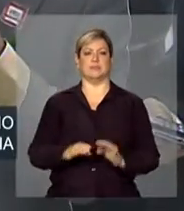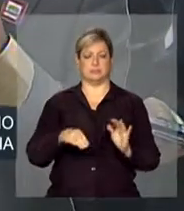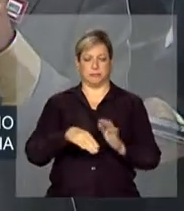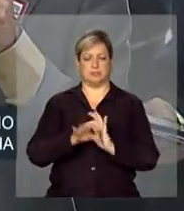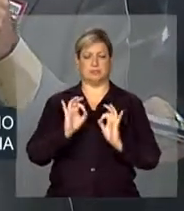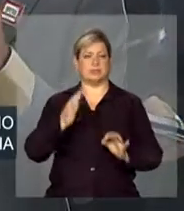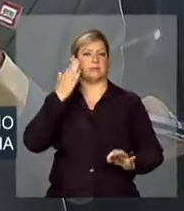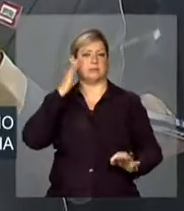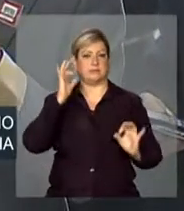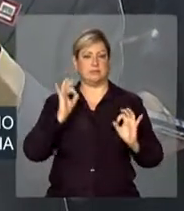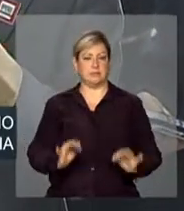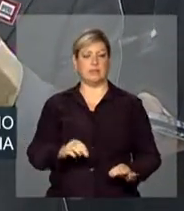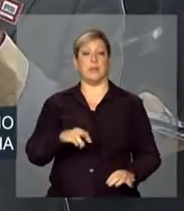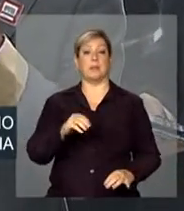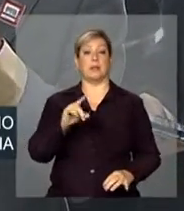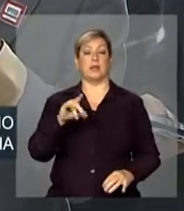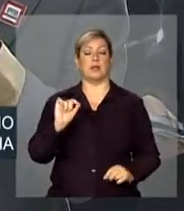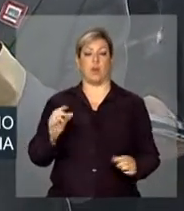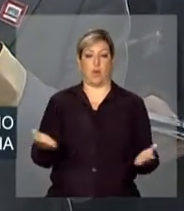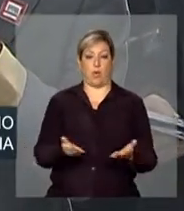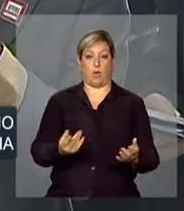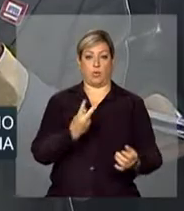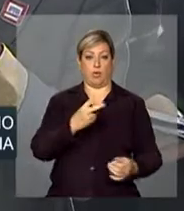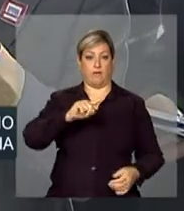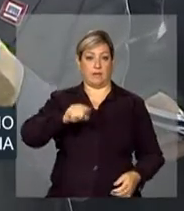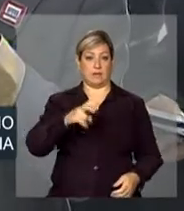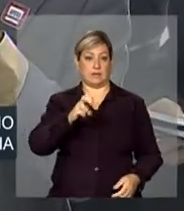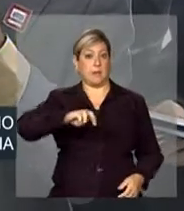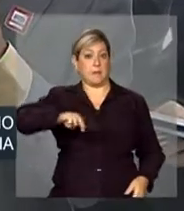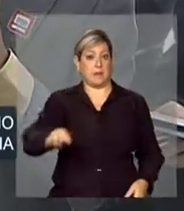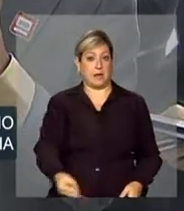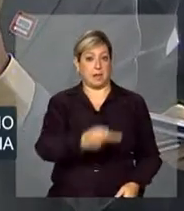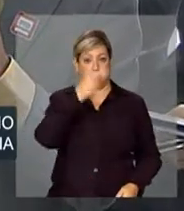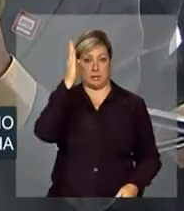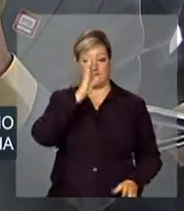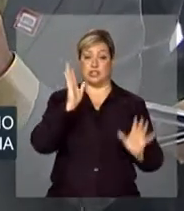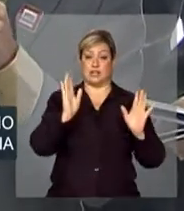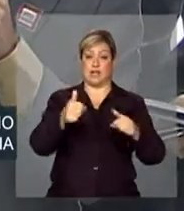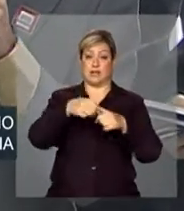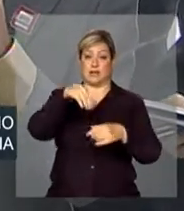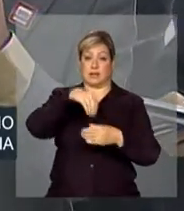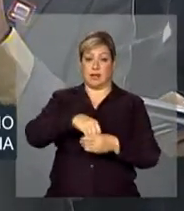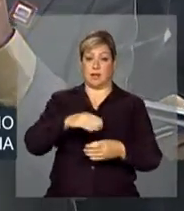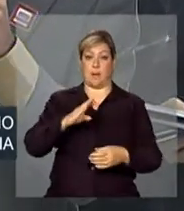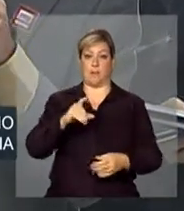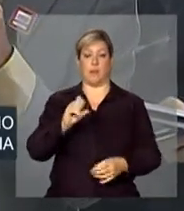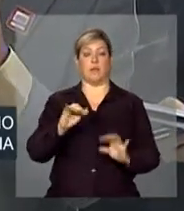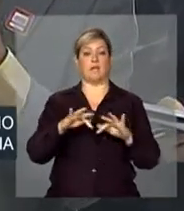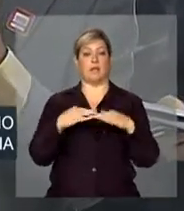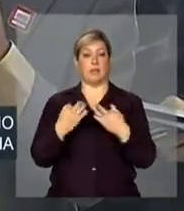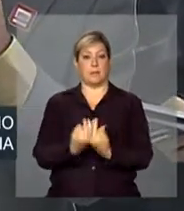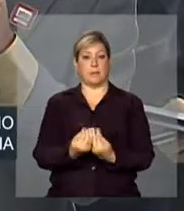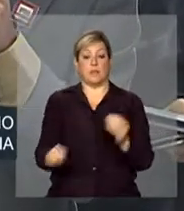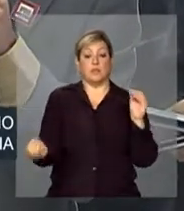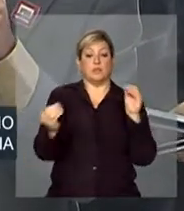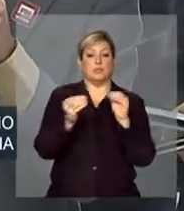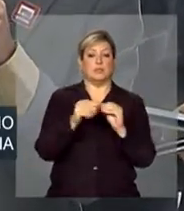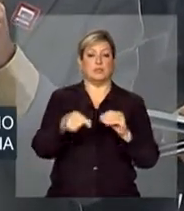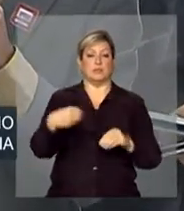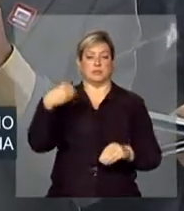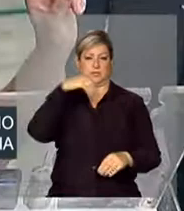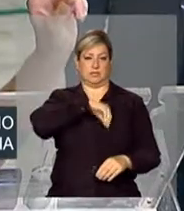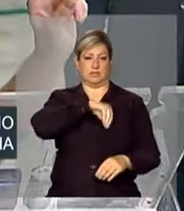direito, as medidas de hoje são para 2,5 milhões de brasileiros que já estão no Bolsa Família e que vão ganhar esse complemento de renda. E que já